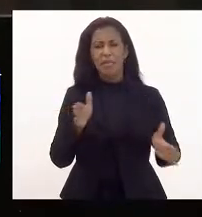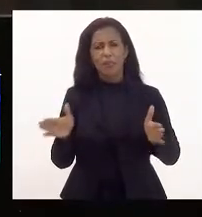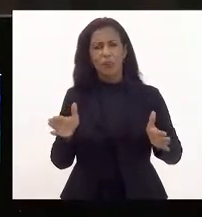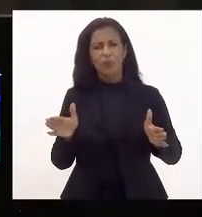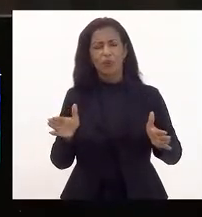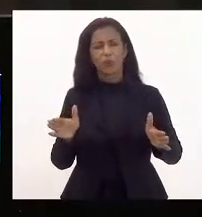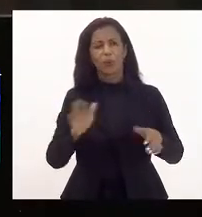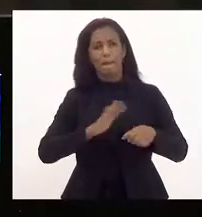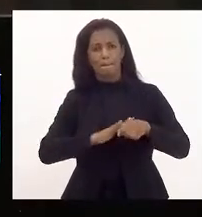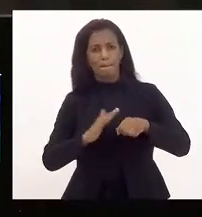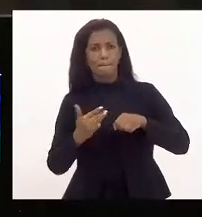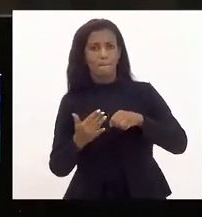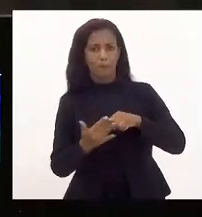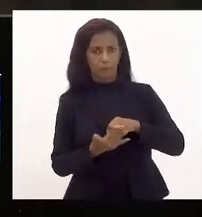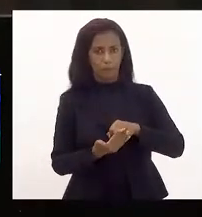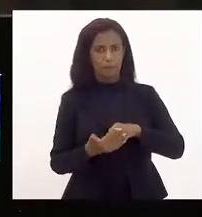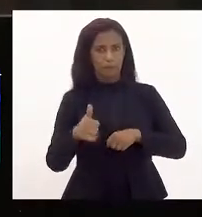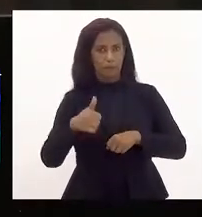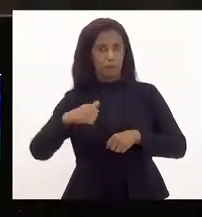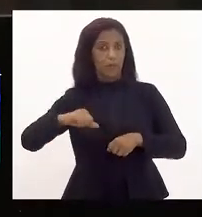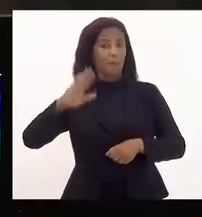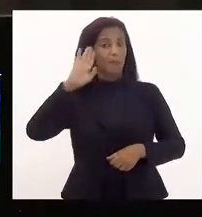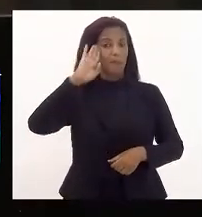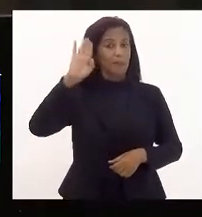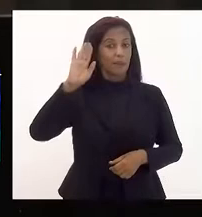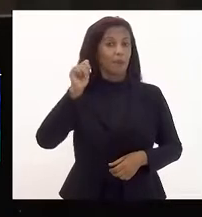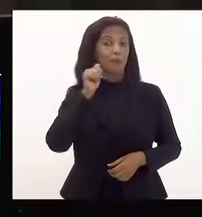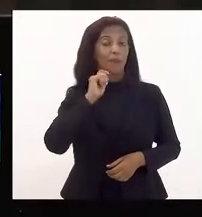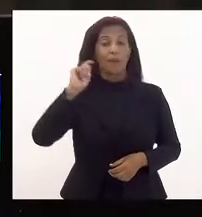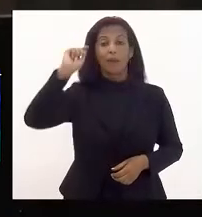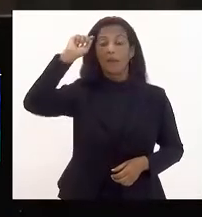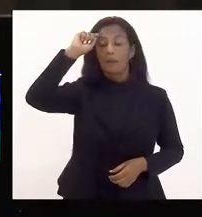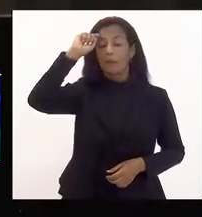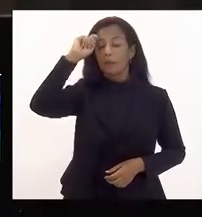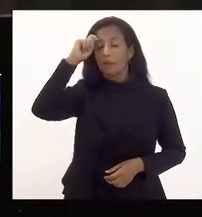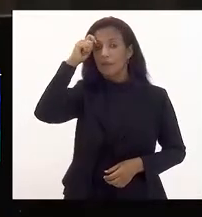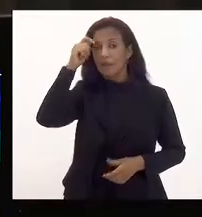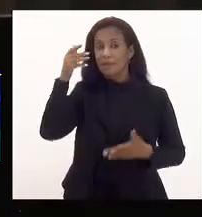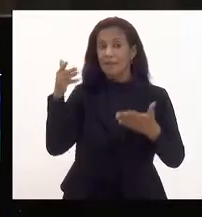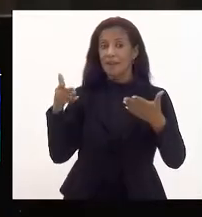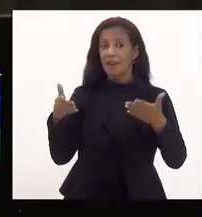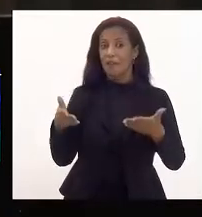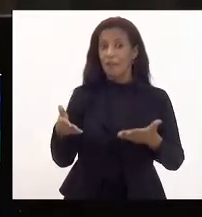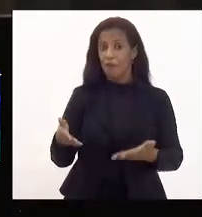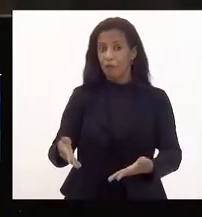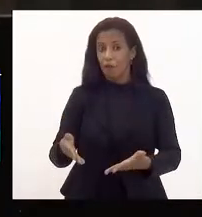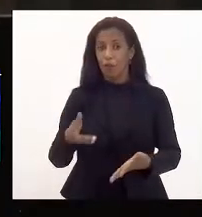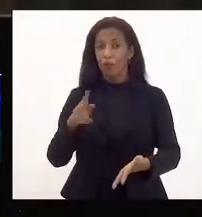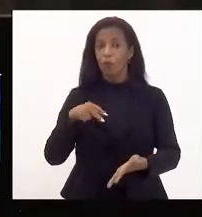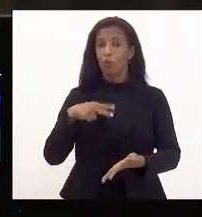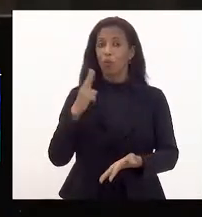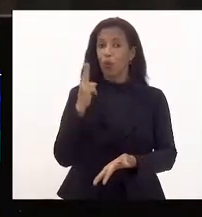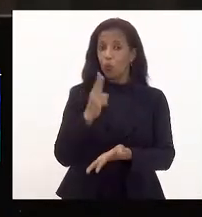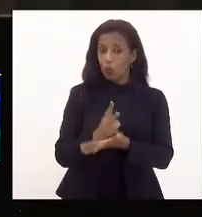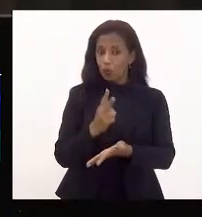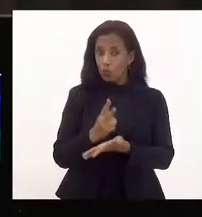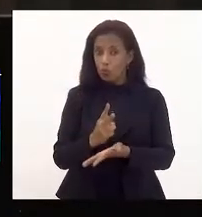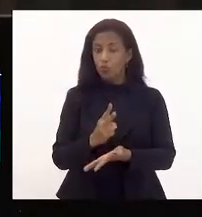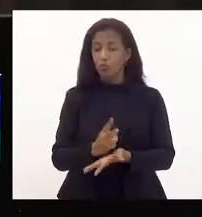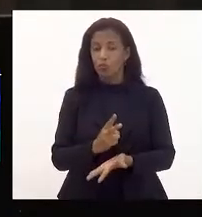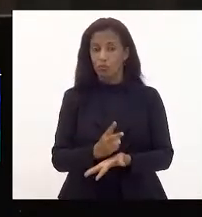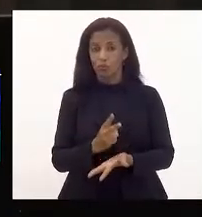principalmente as mulheres negras, foram e são e estão ainda